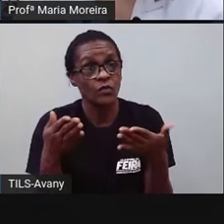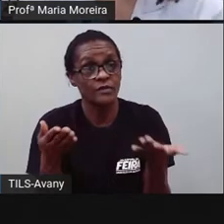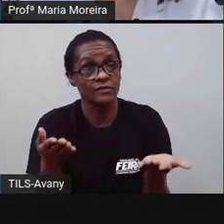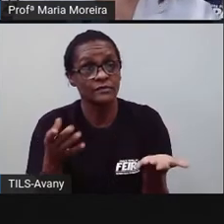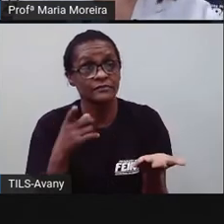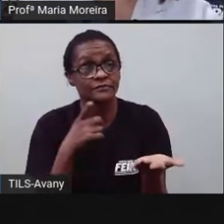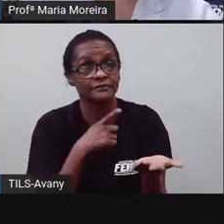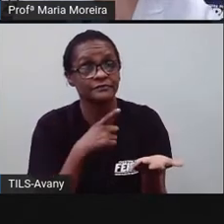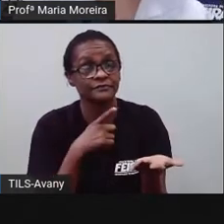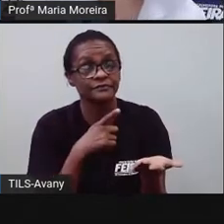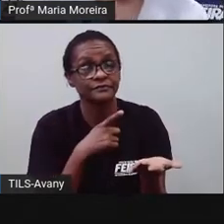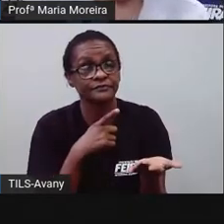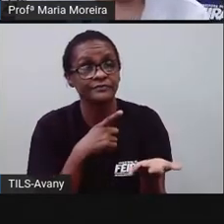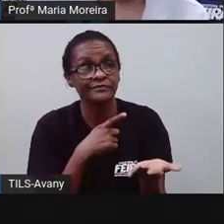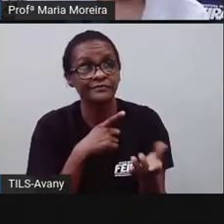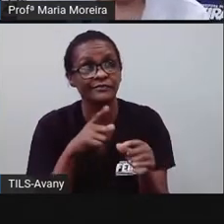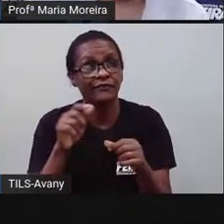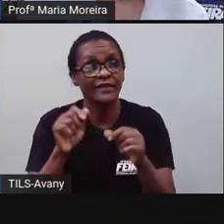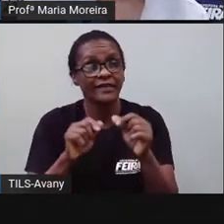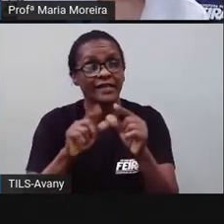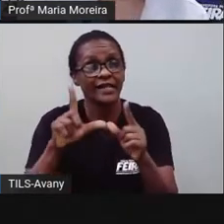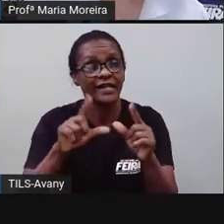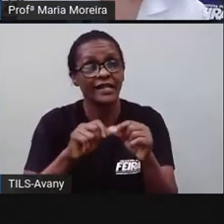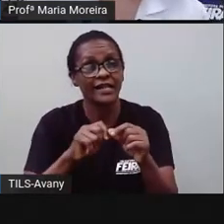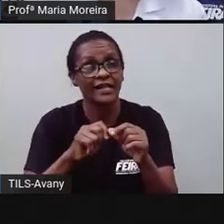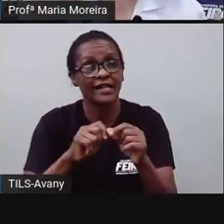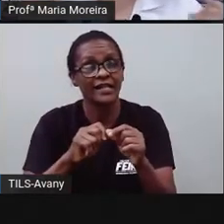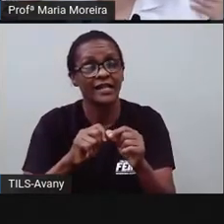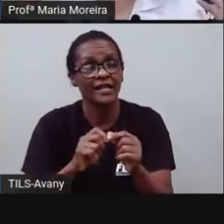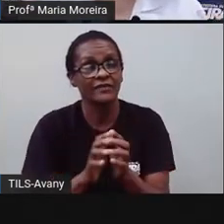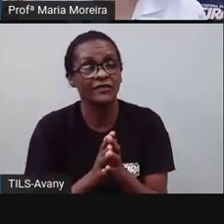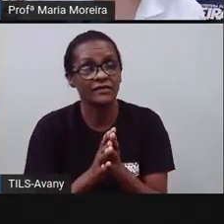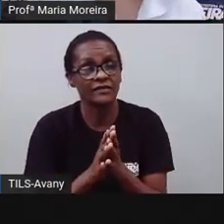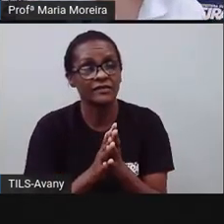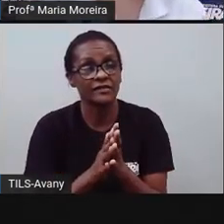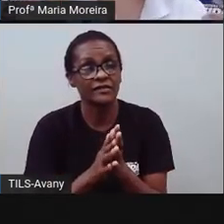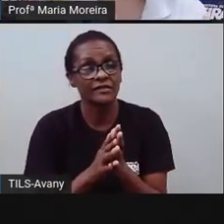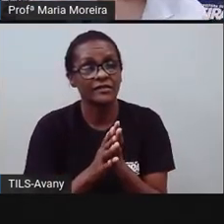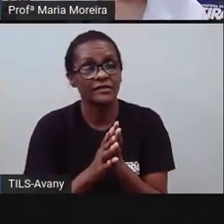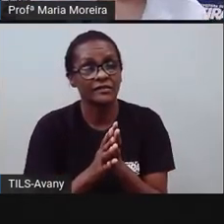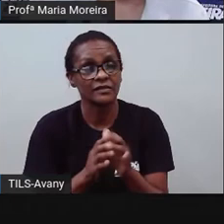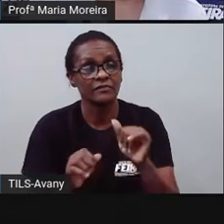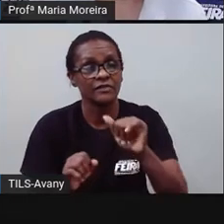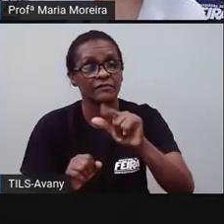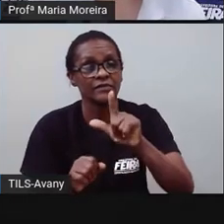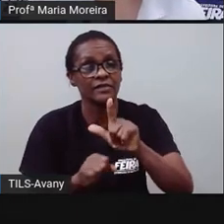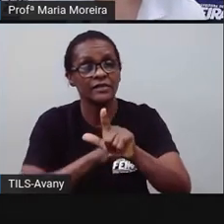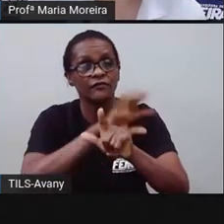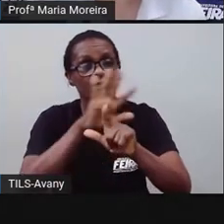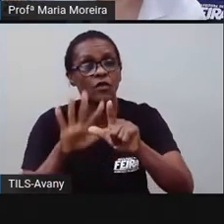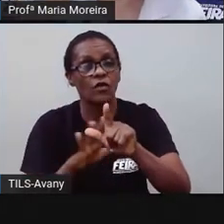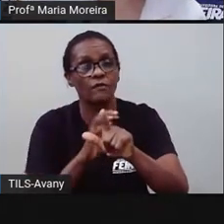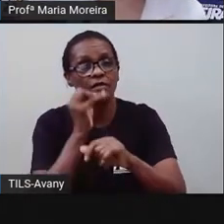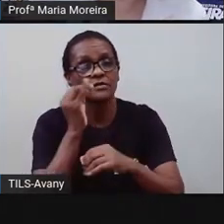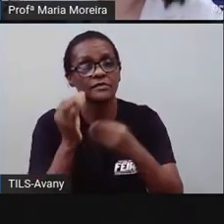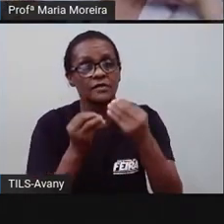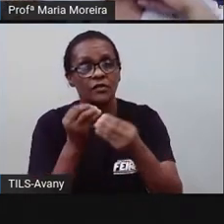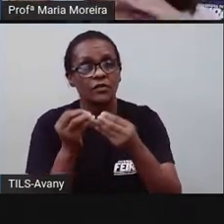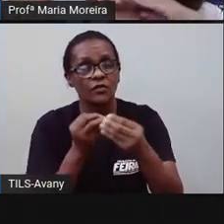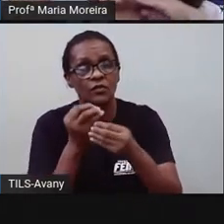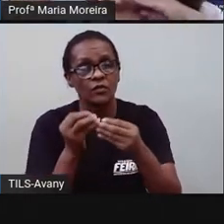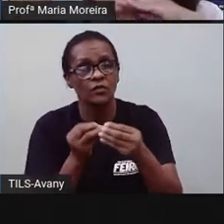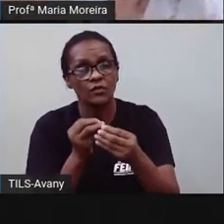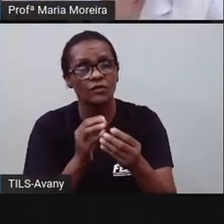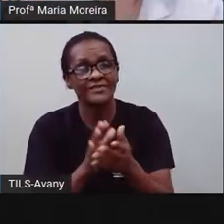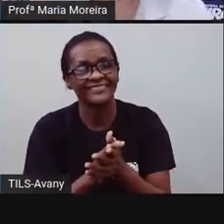Teve lá nossa live inicial das aulas, né? Tinha o prefeito, tava presente, a nossa secretária de educação, a Pró Maria também tava